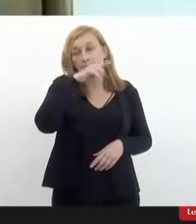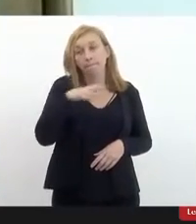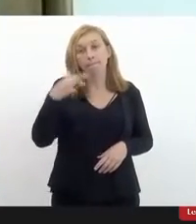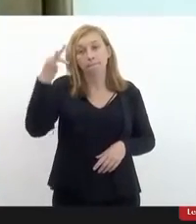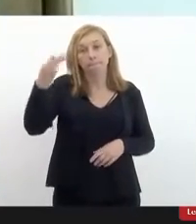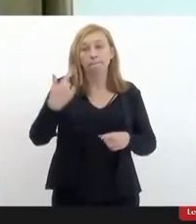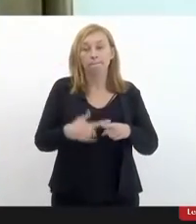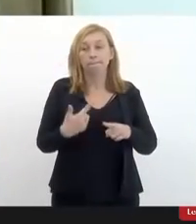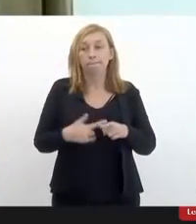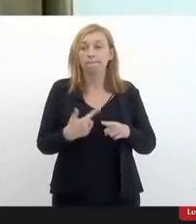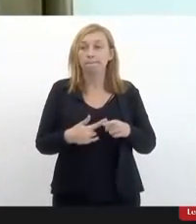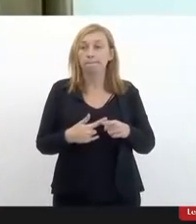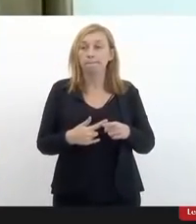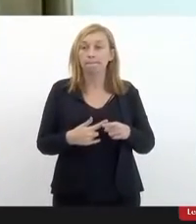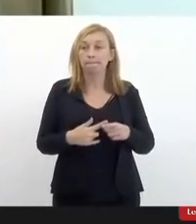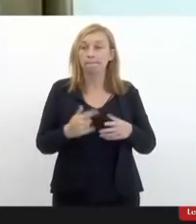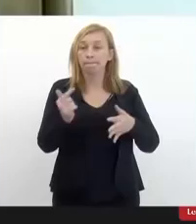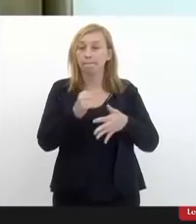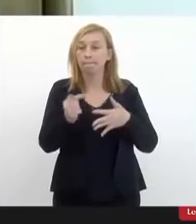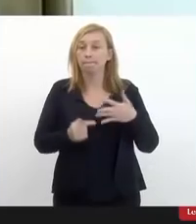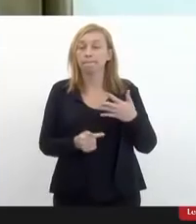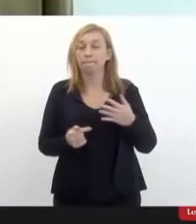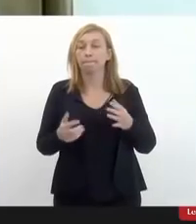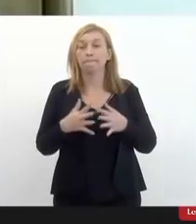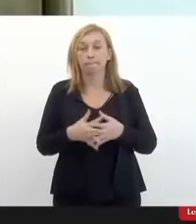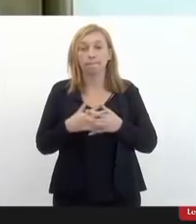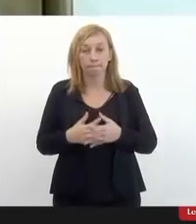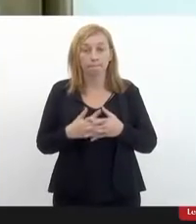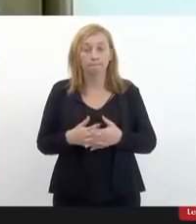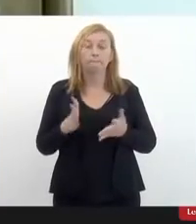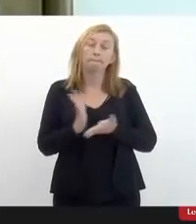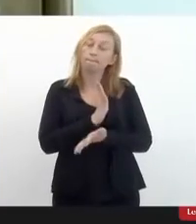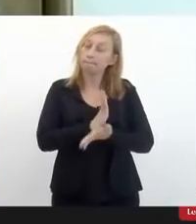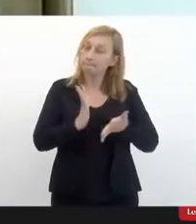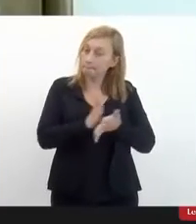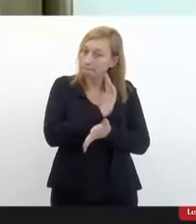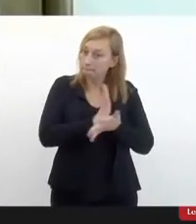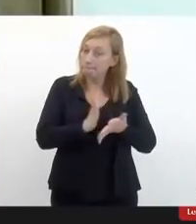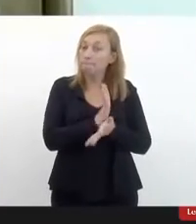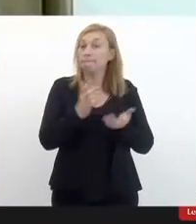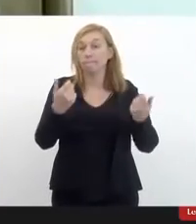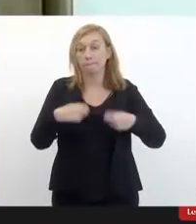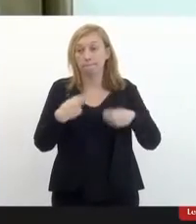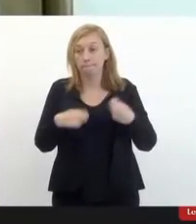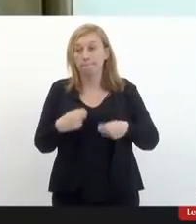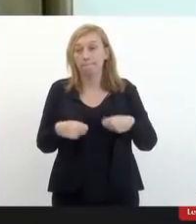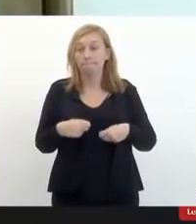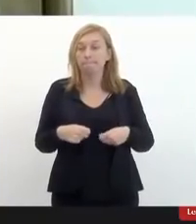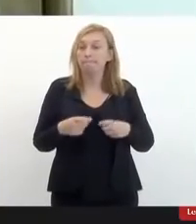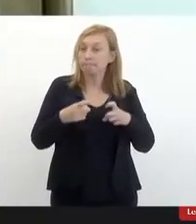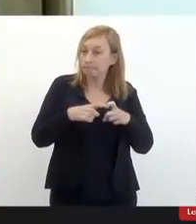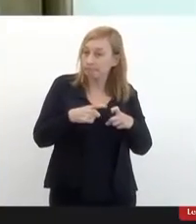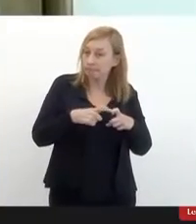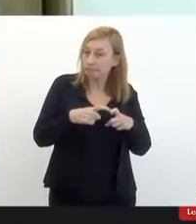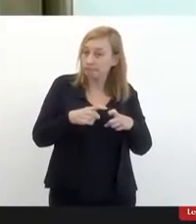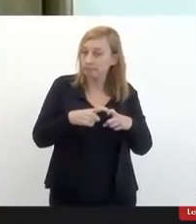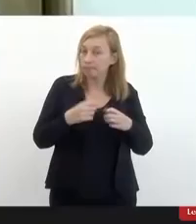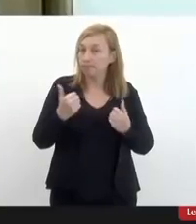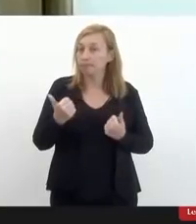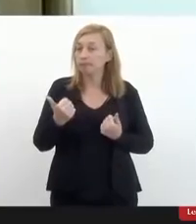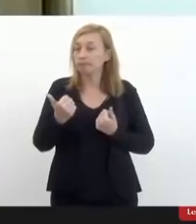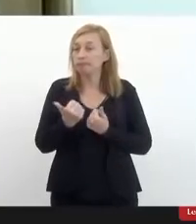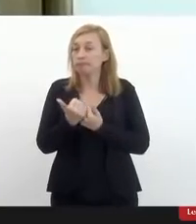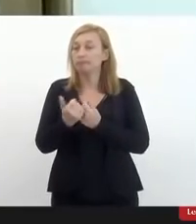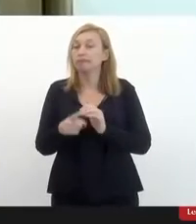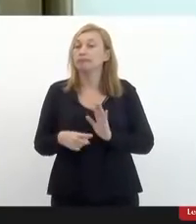classificação, a classificação complexa, muitas vezes, ela necessita, além do médico, de um assistente social,